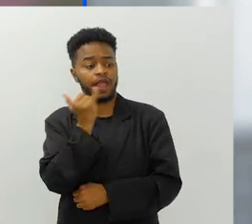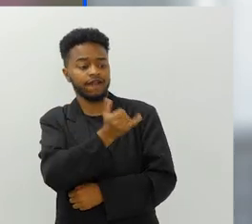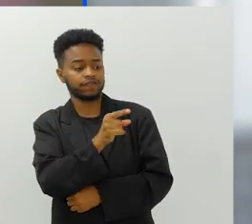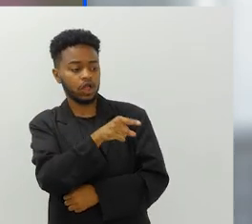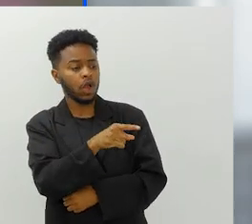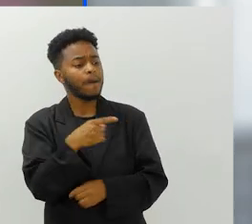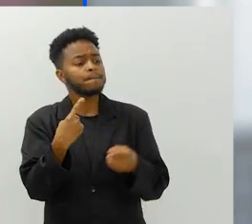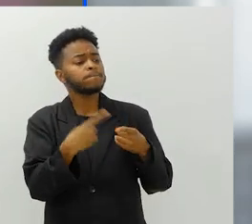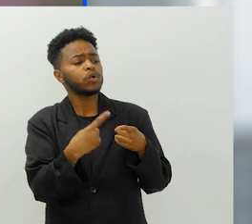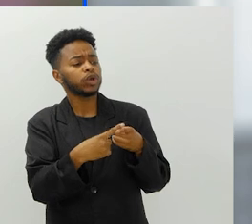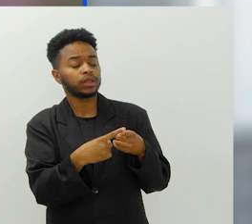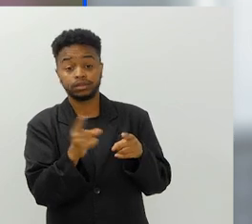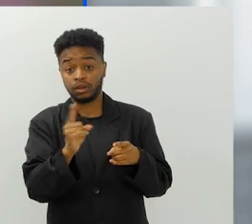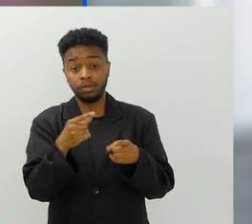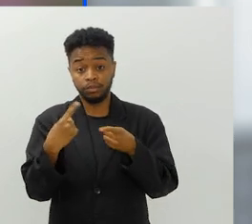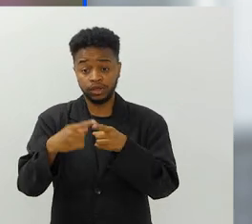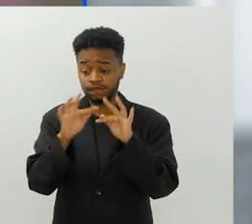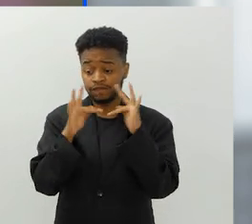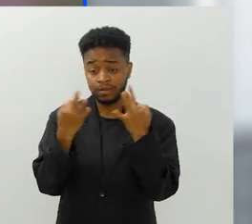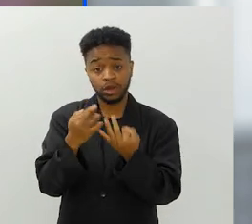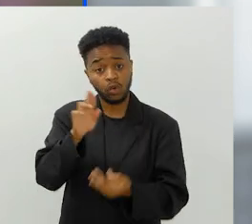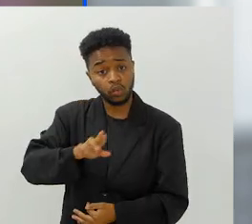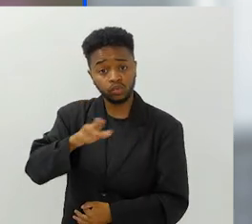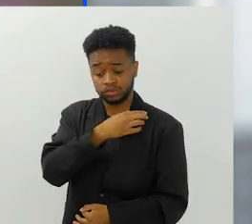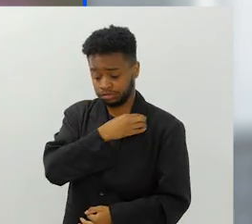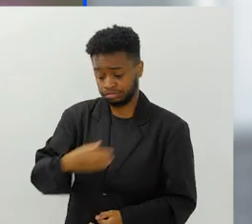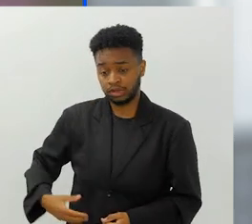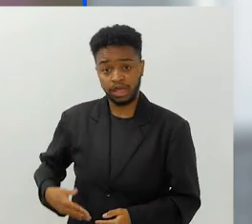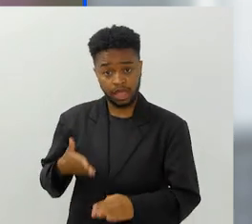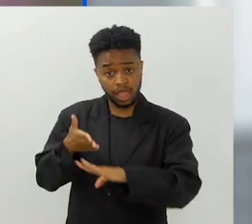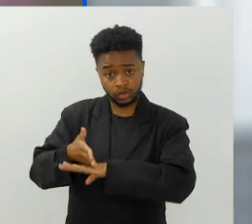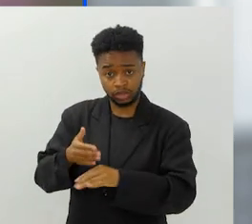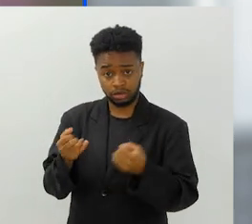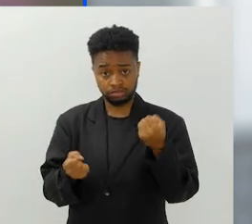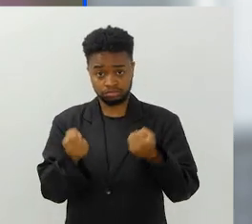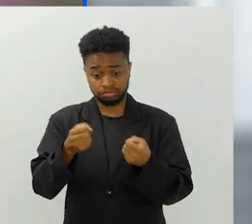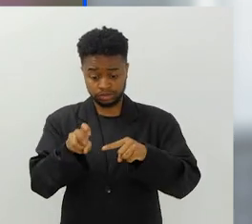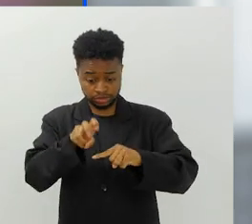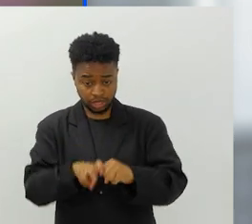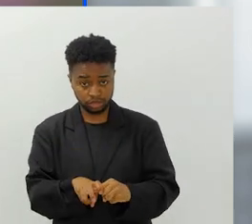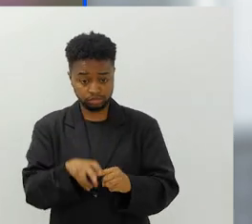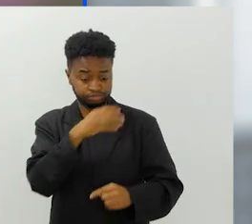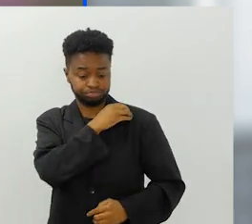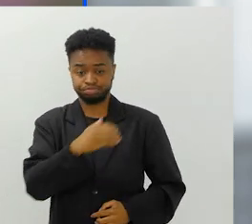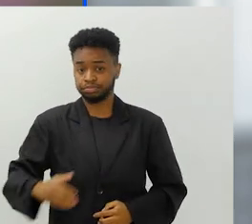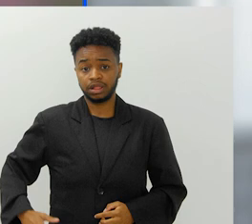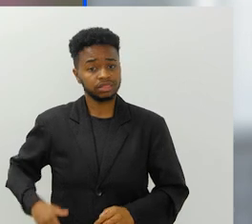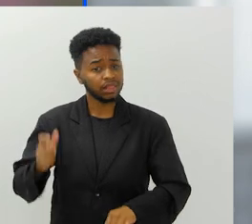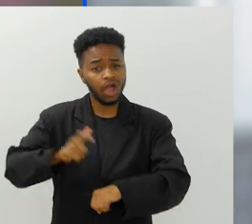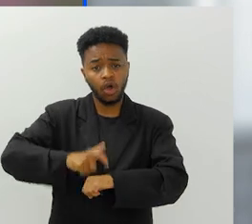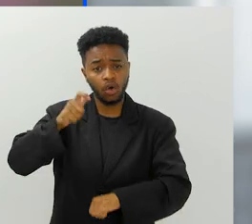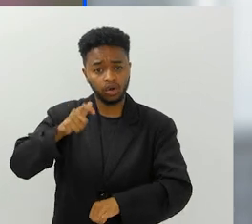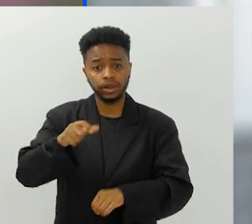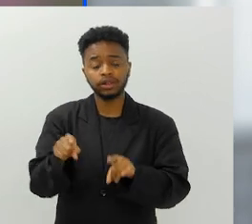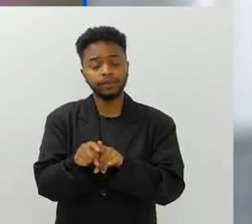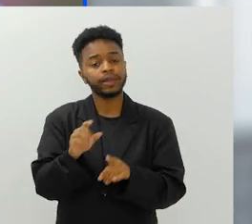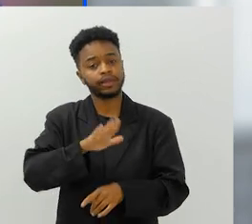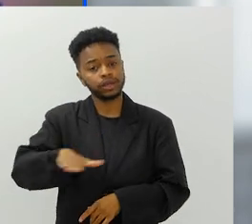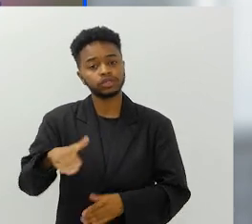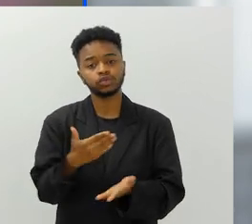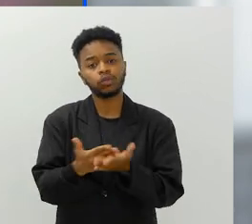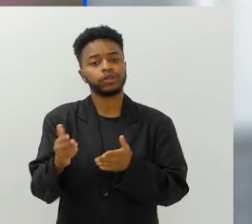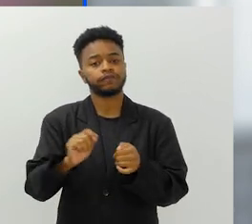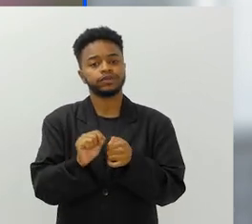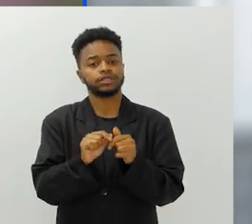nem dizer para ela. Por quê? Porque ela vê os pais entrando no carro, botando cinto de segurança e ela automaticamente